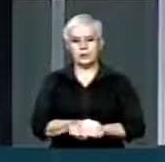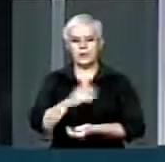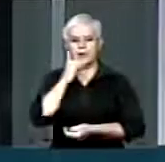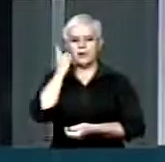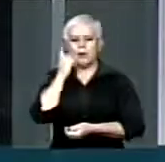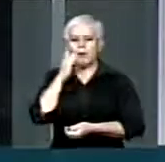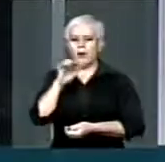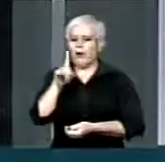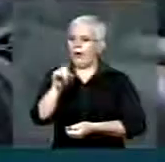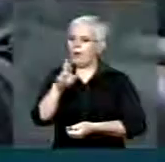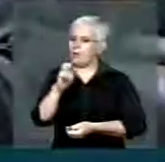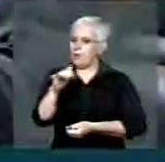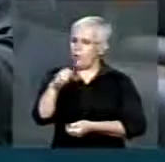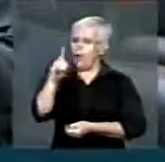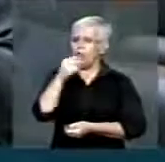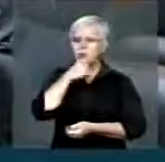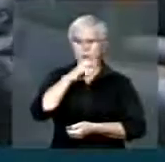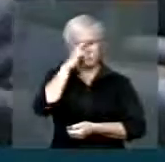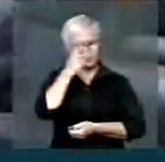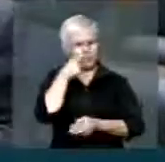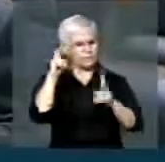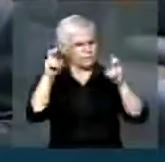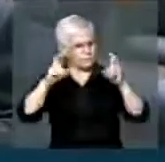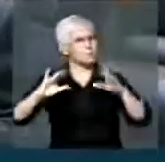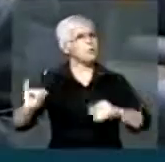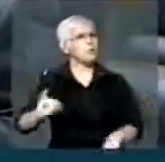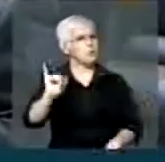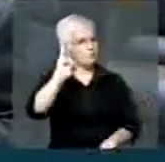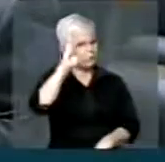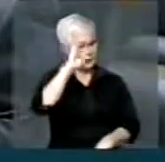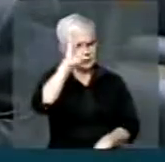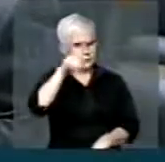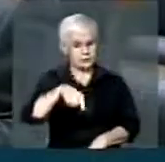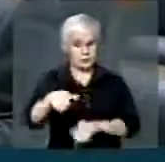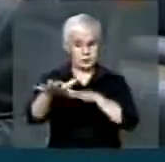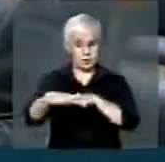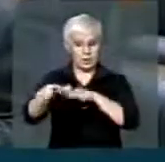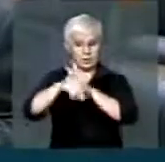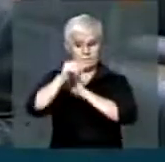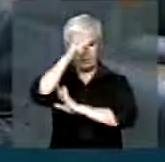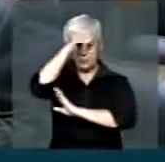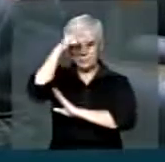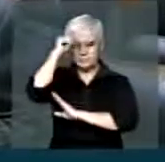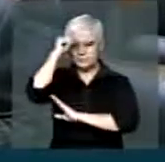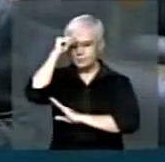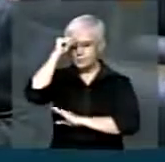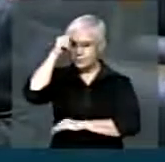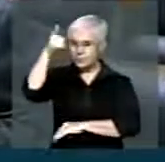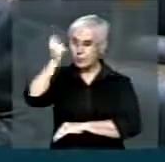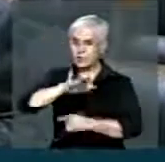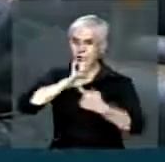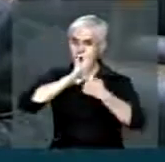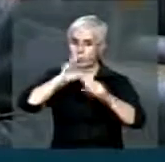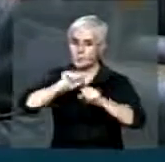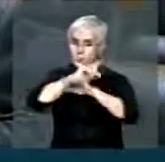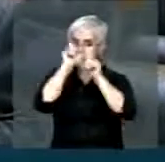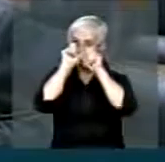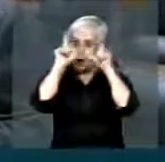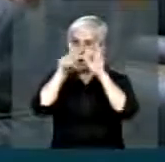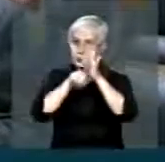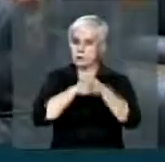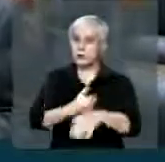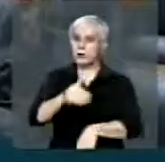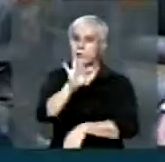V. Exª levanta um tema de suma importância essa marcha dos prefeitos é mais uma advertência ao governo